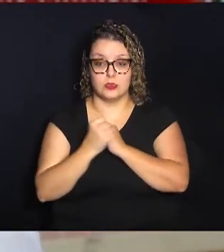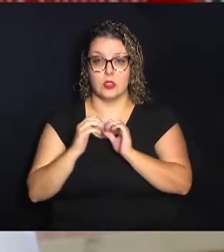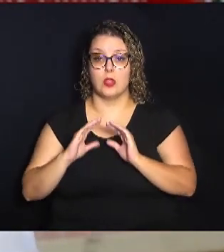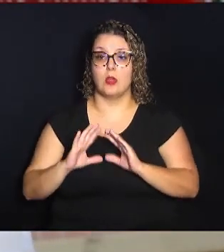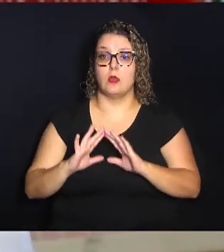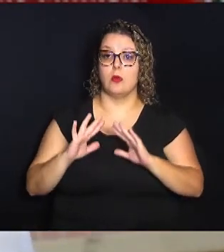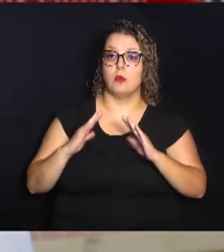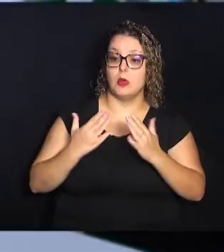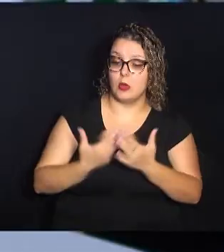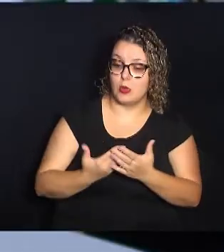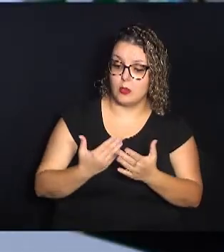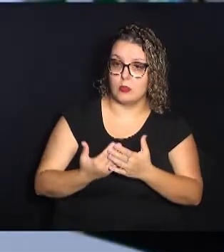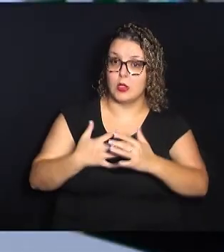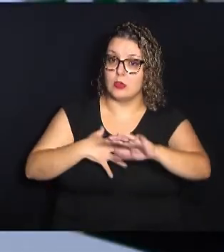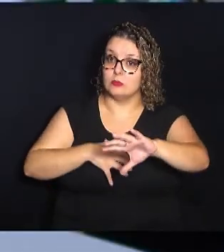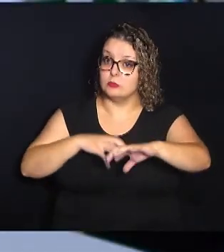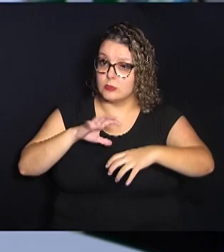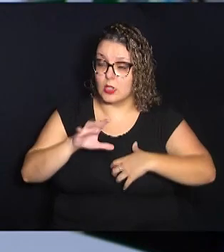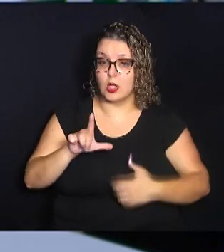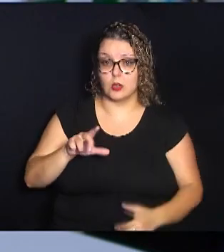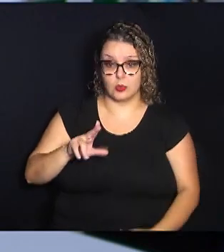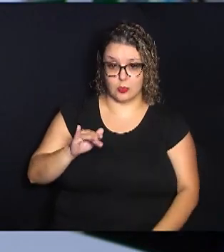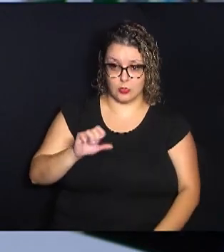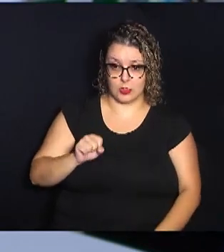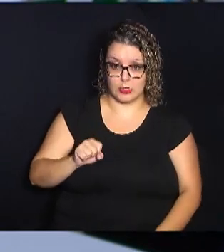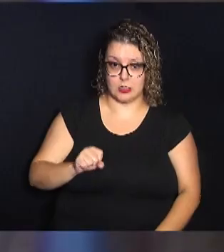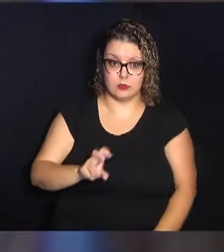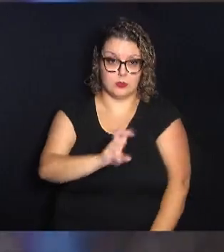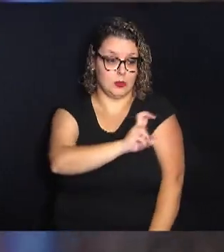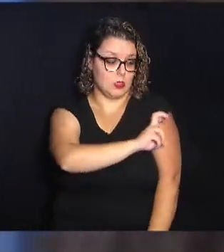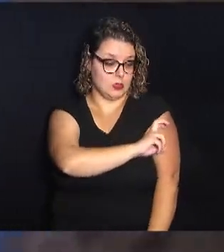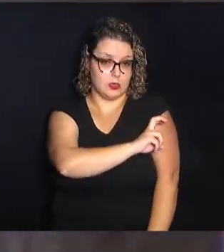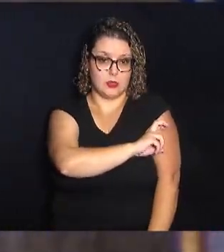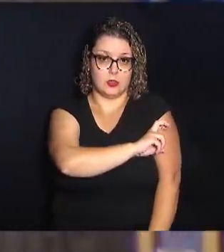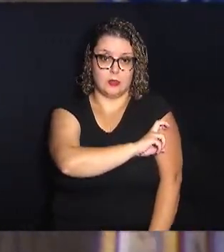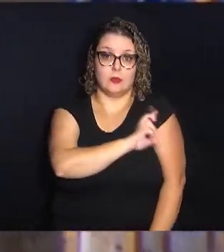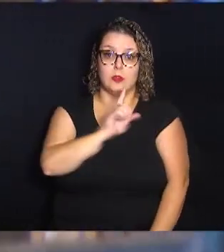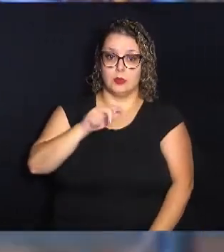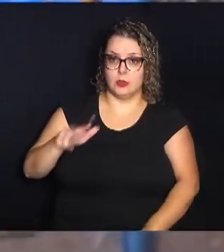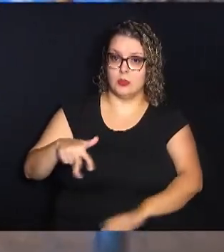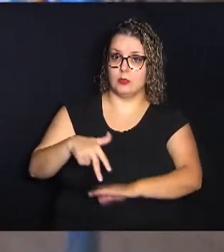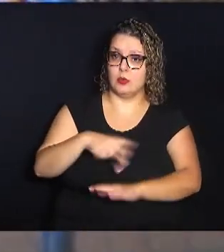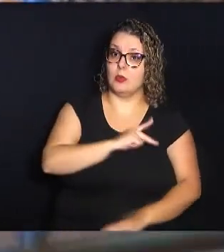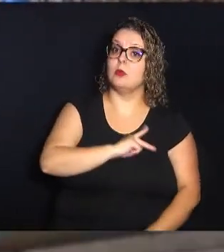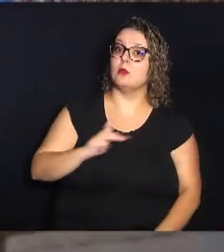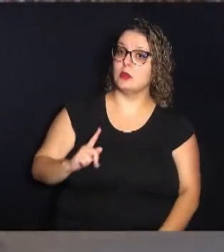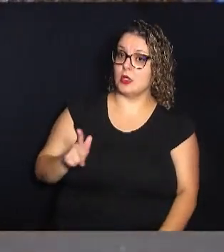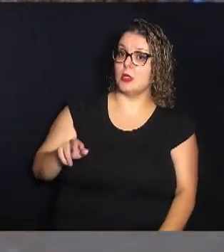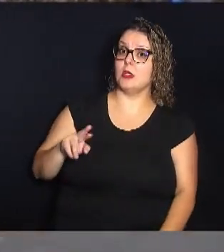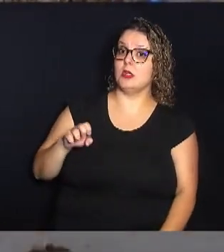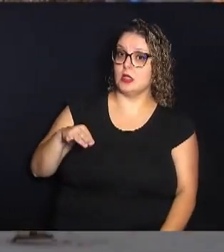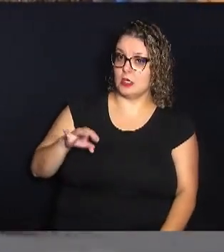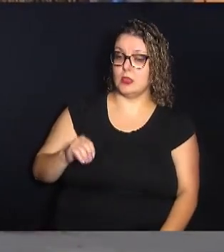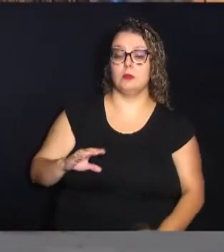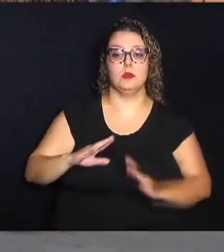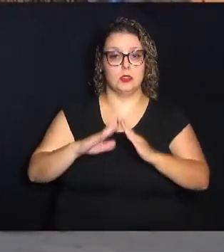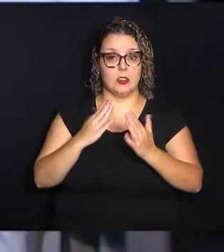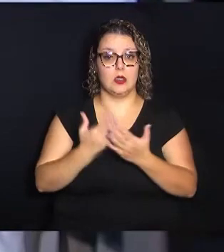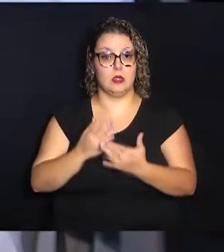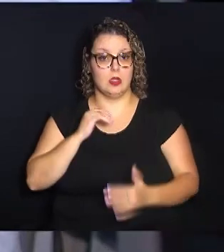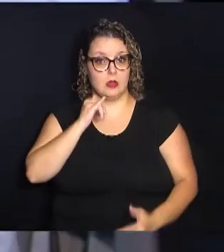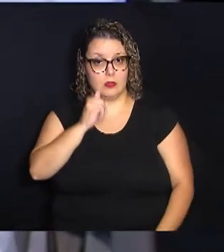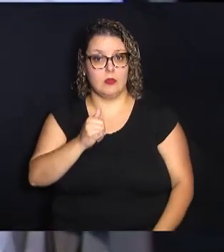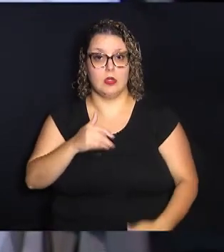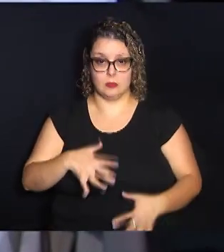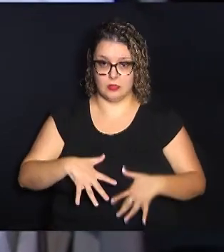estar no lugar do outro. Lucas é aluno da quinta série e é o atual presidente do Grêmio do Colégio. Ele conta